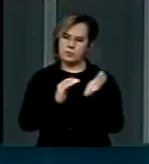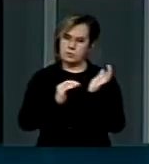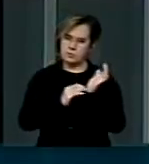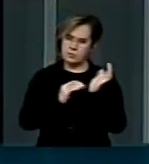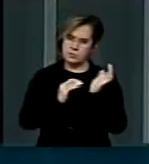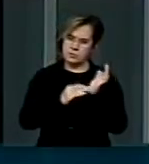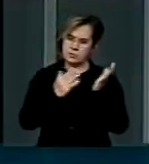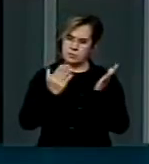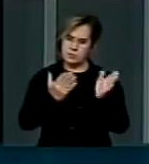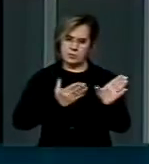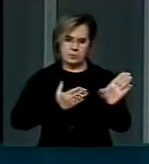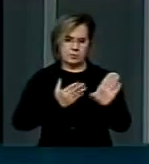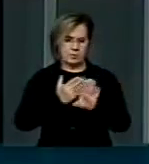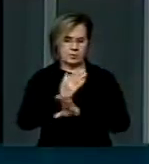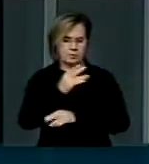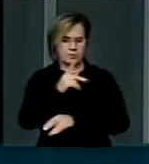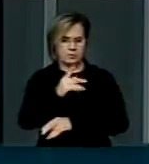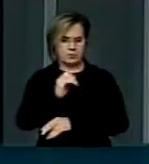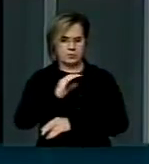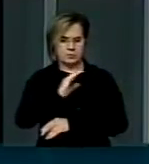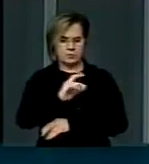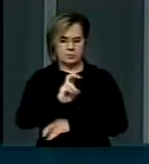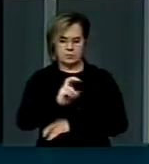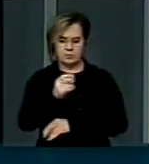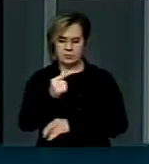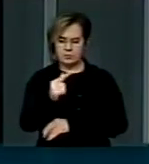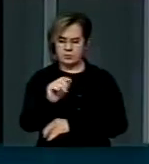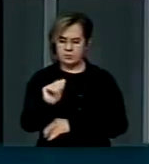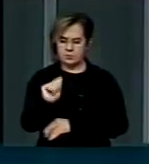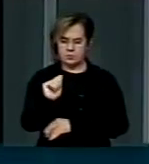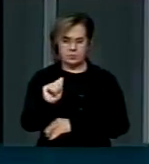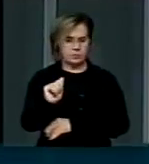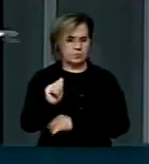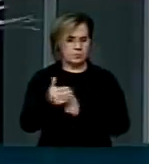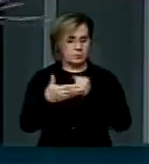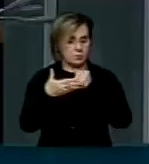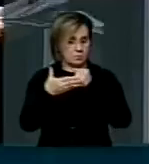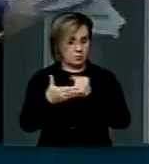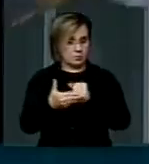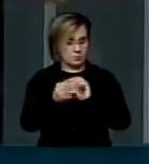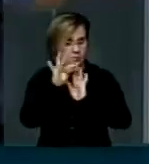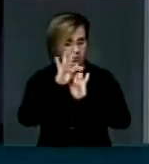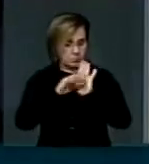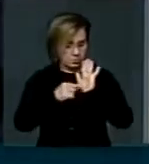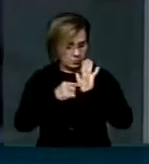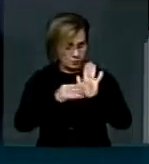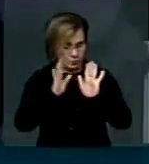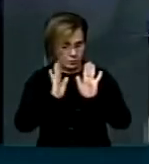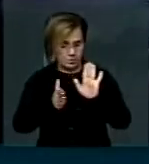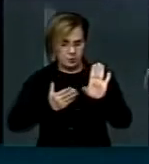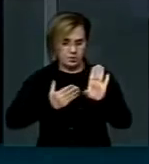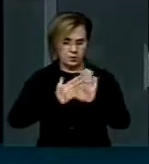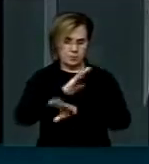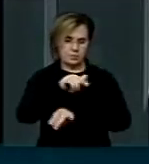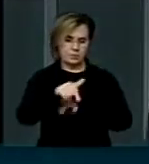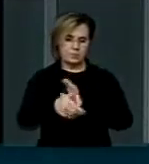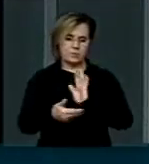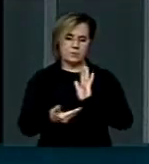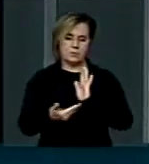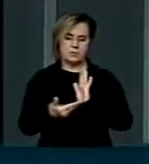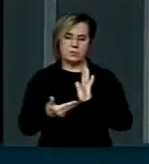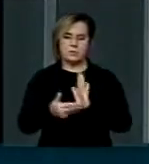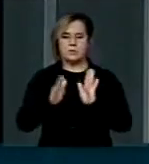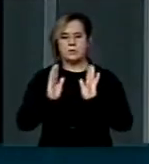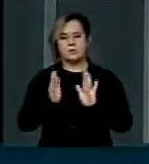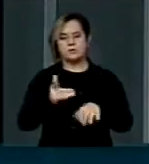aprove a PEC 57A nos termos que foi aprovado por esta Casa. Já